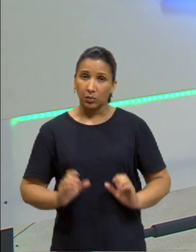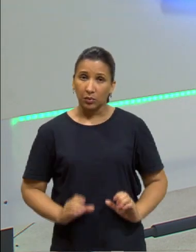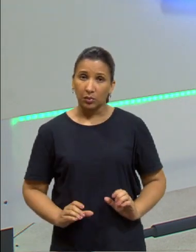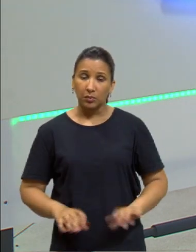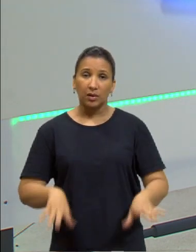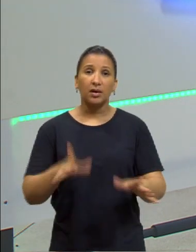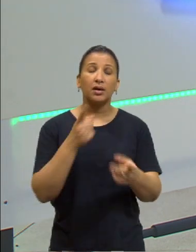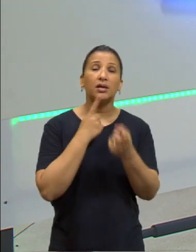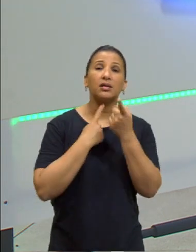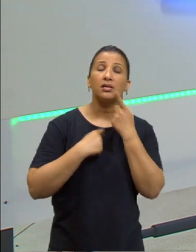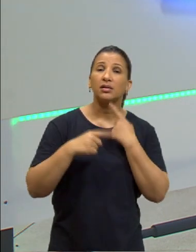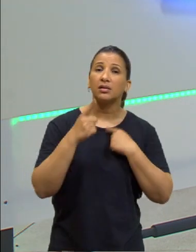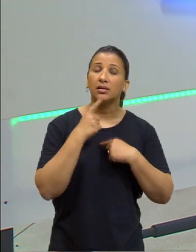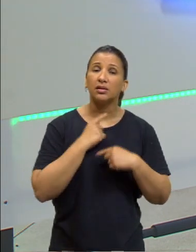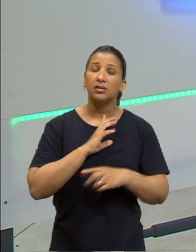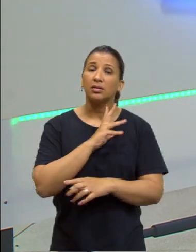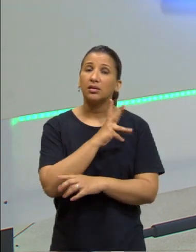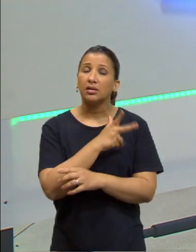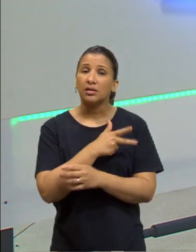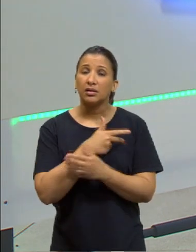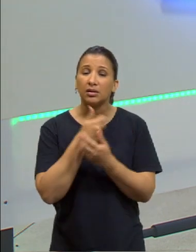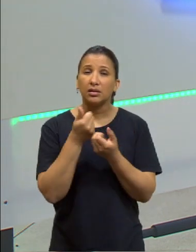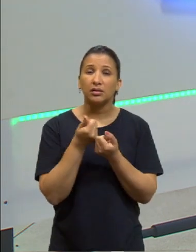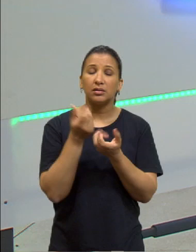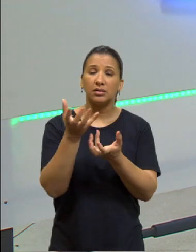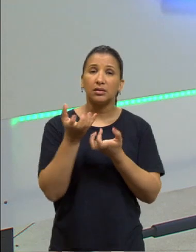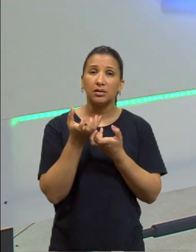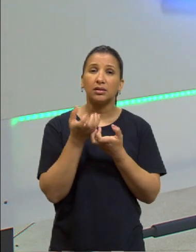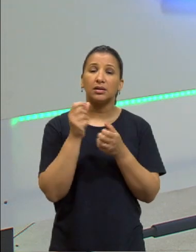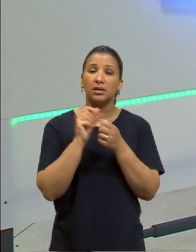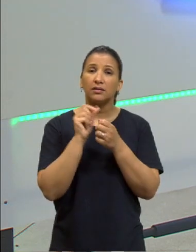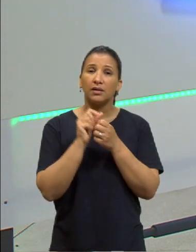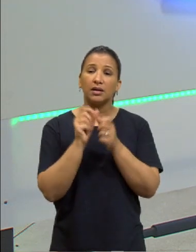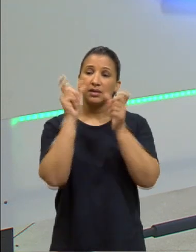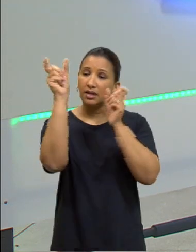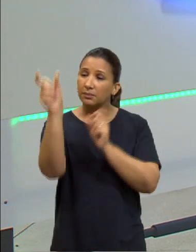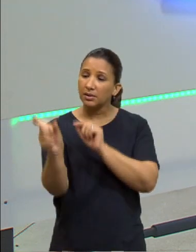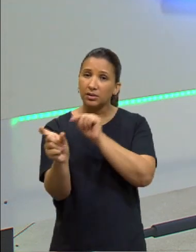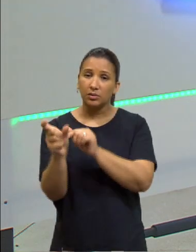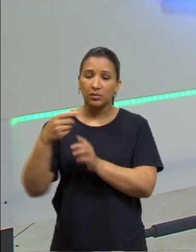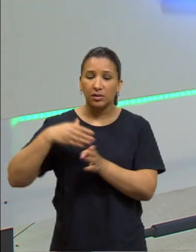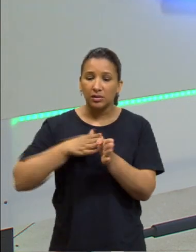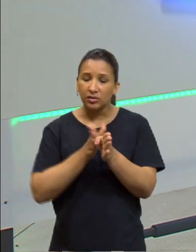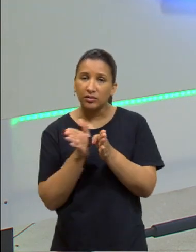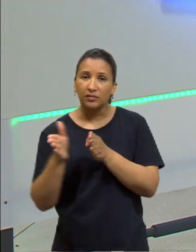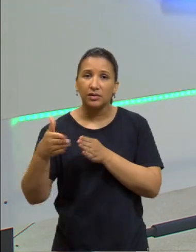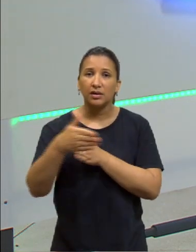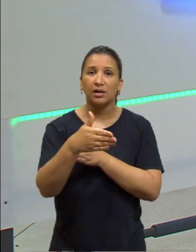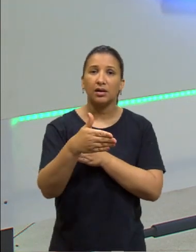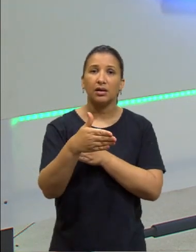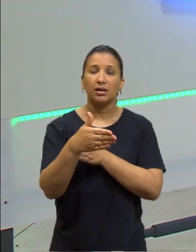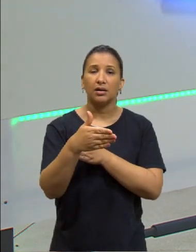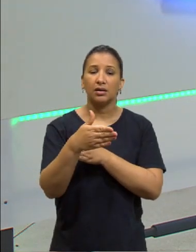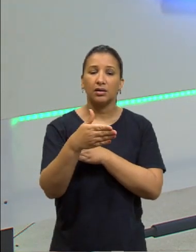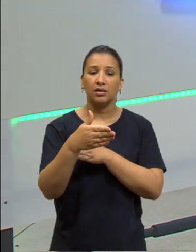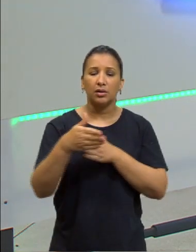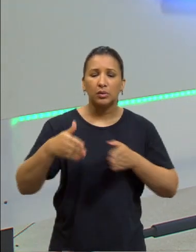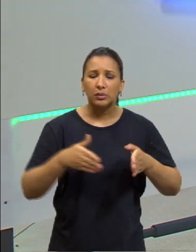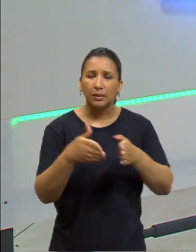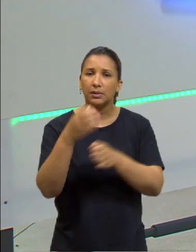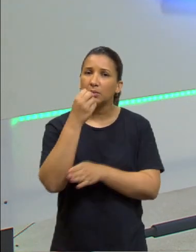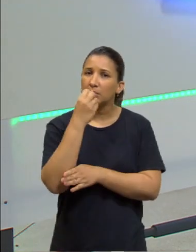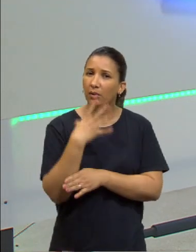desejos e paixões, que acaba o quê? Desviando o indivíduo do bom caminho. Esse bom caminho é o quê?